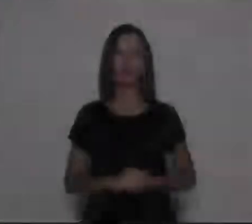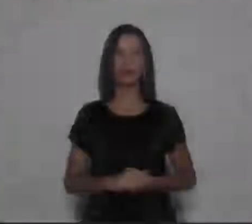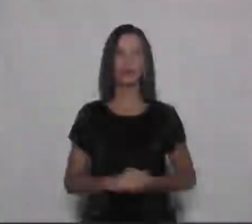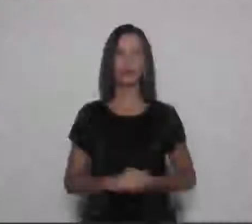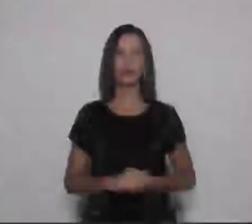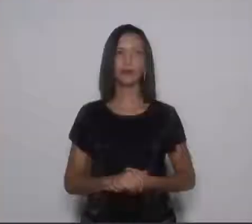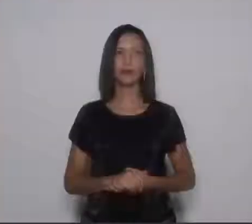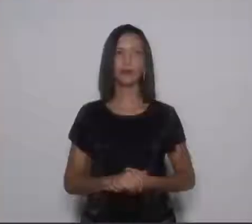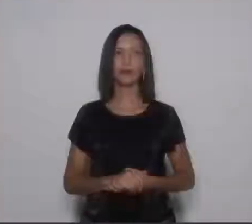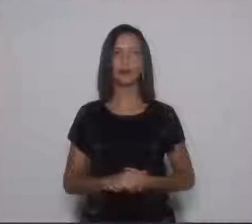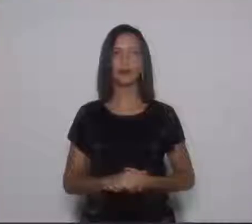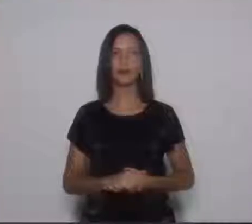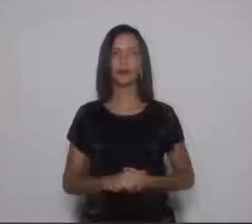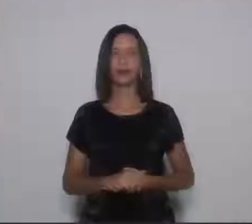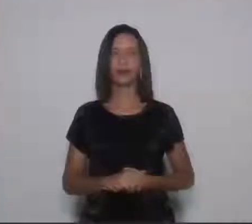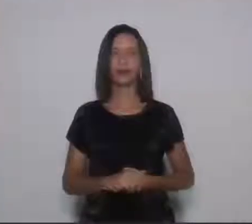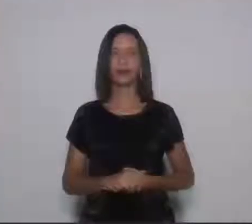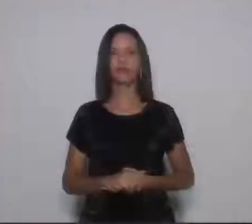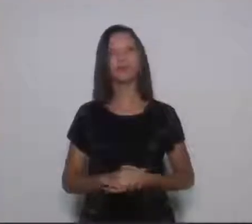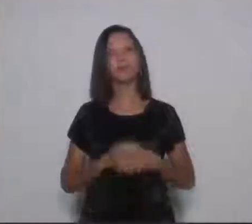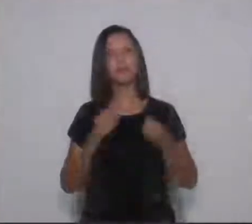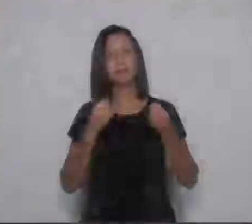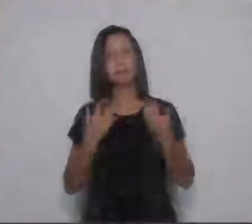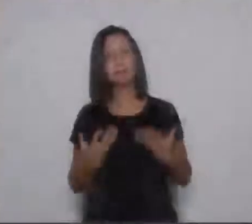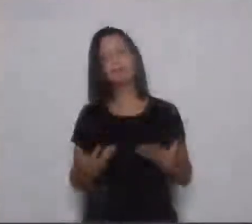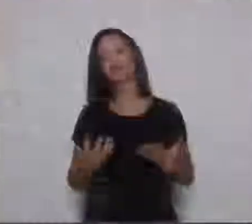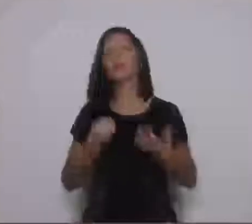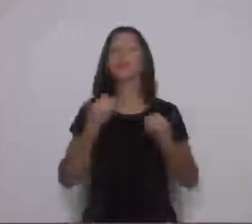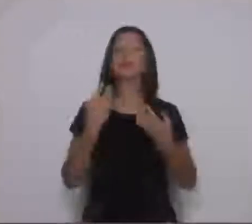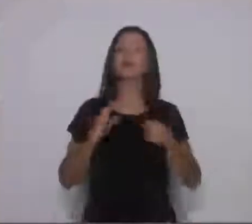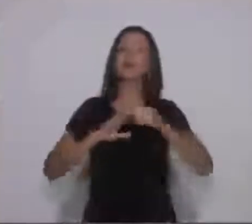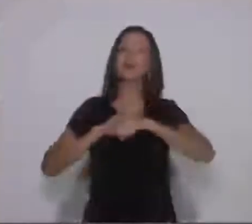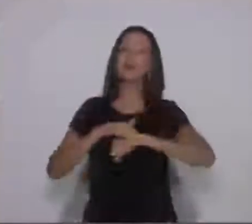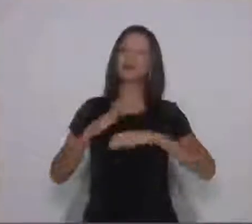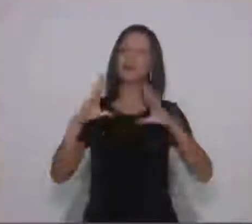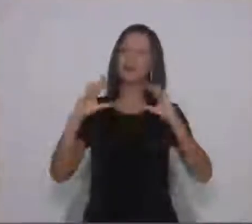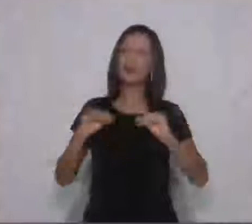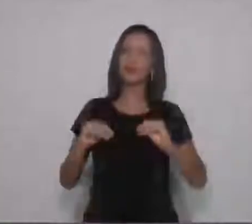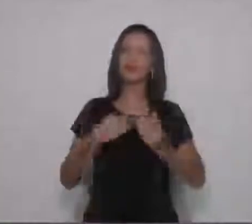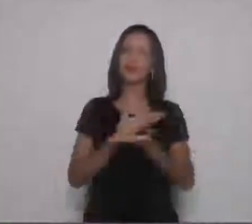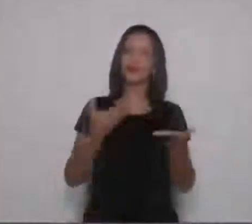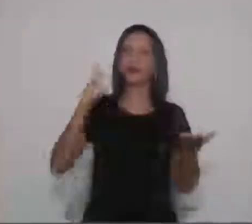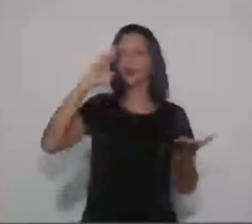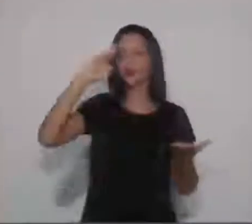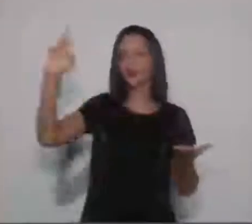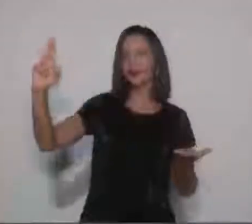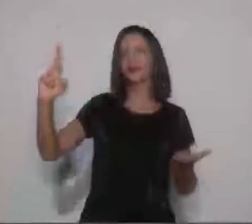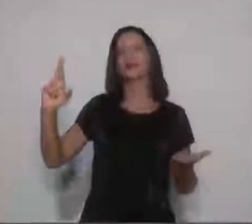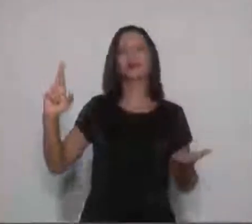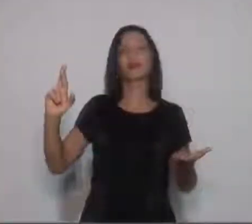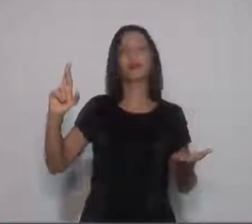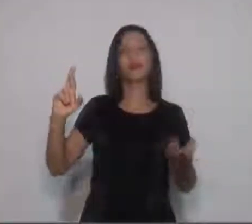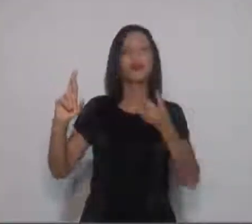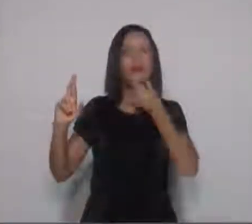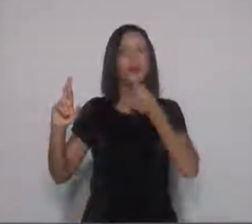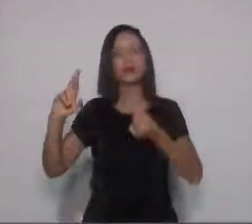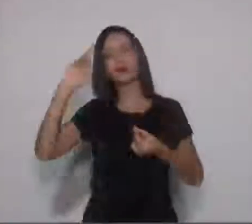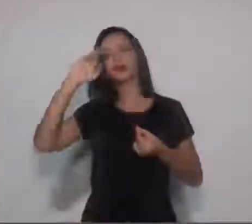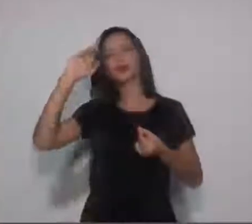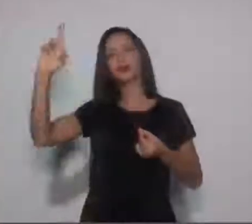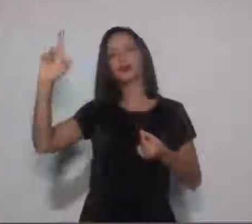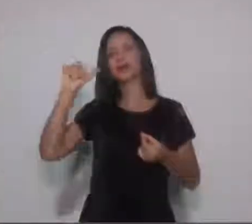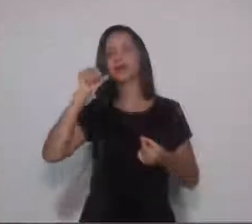Bom, boa noite, senhoras e senhores, internautas, autoridades, vereadores e